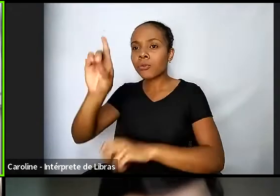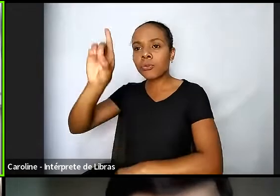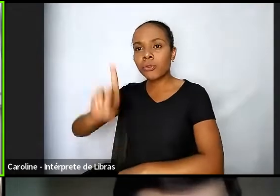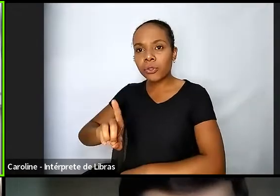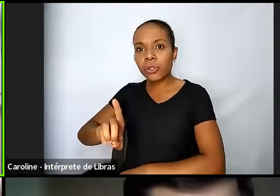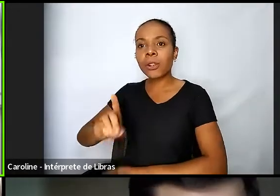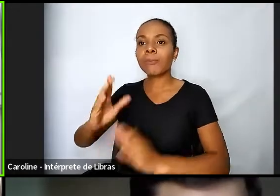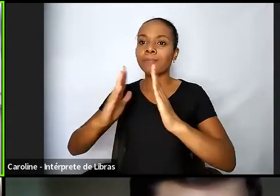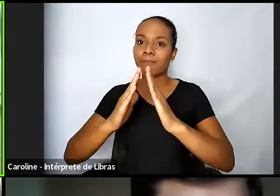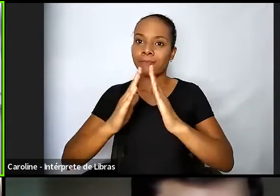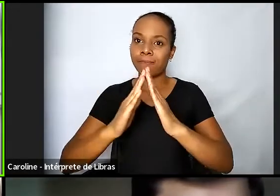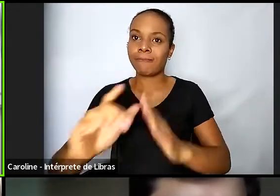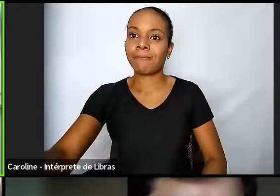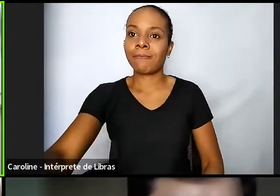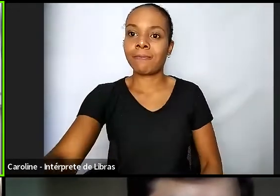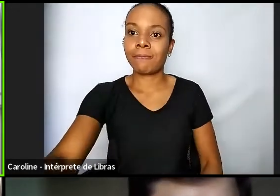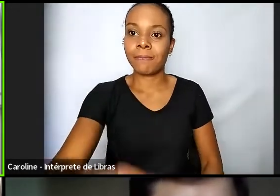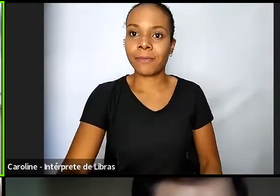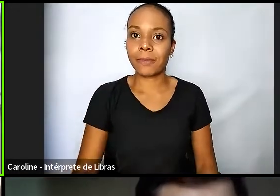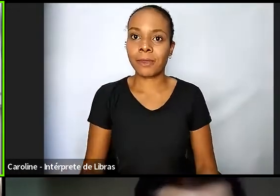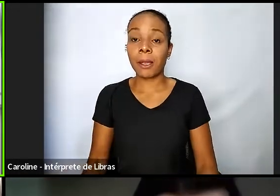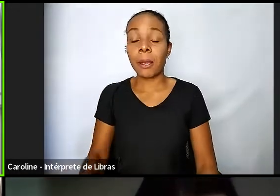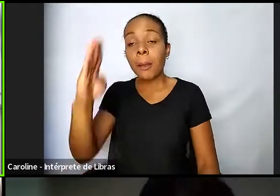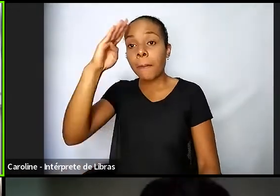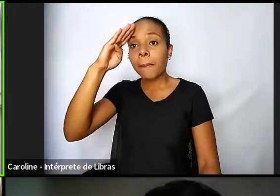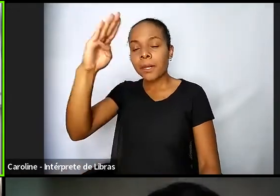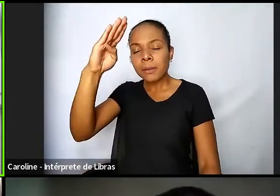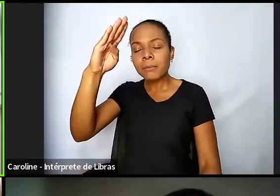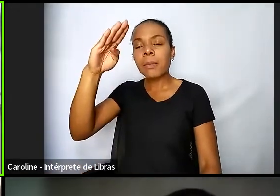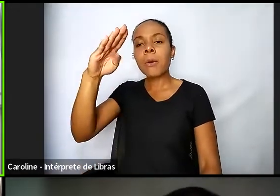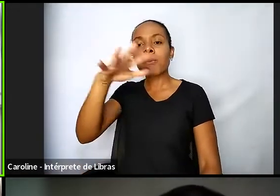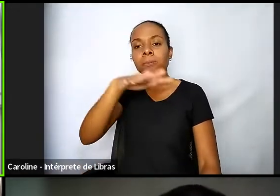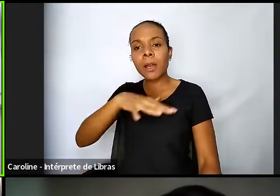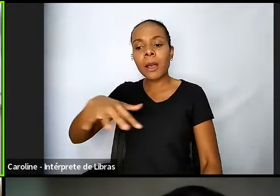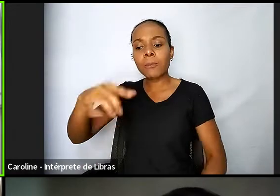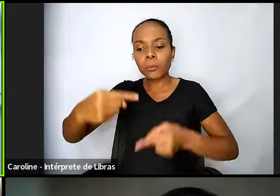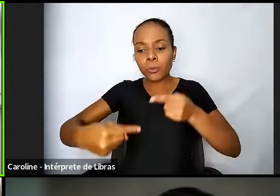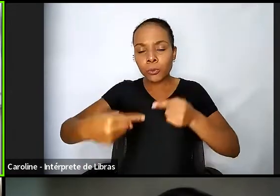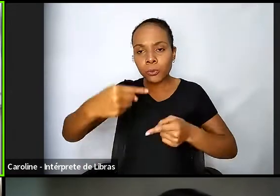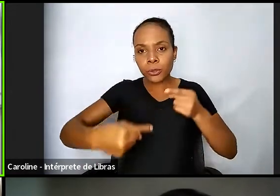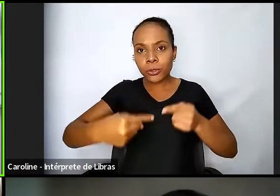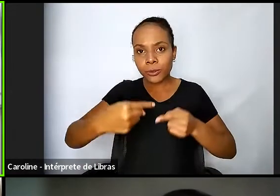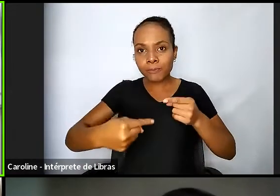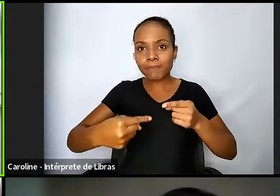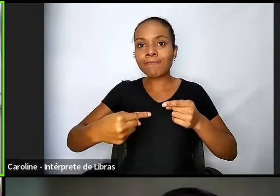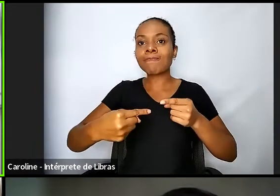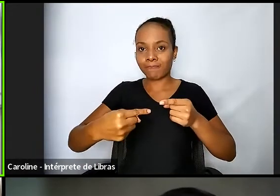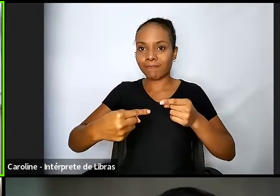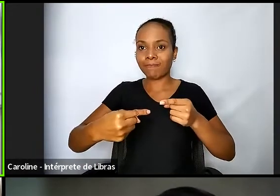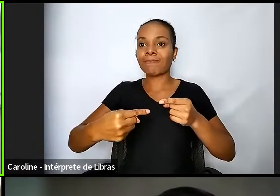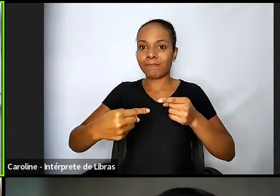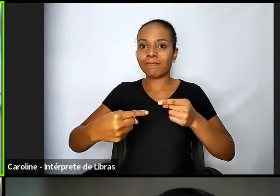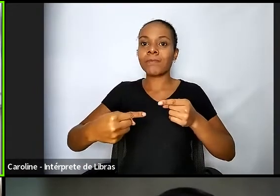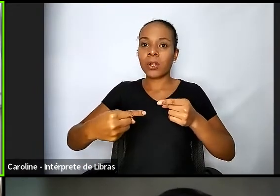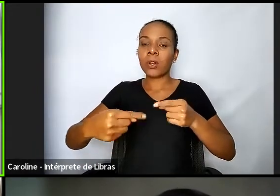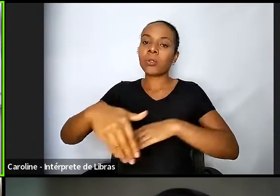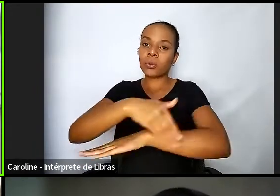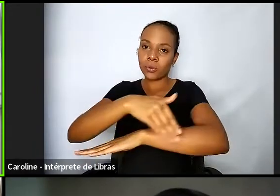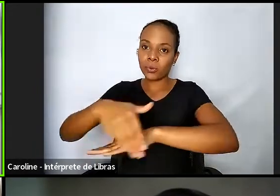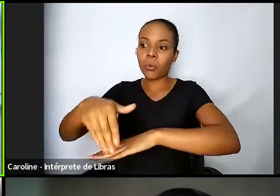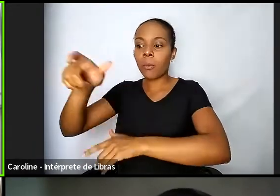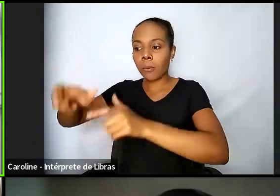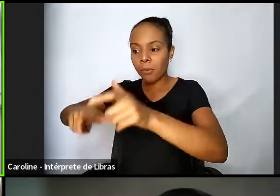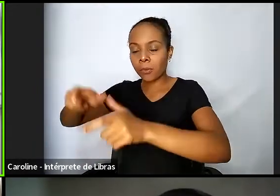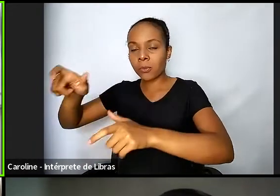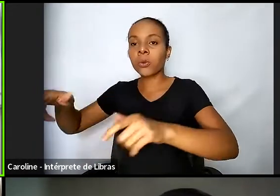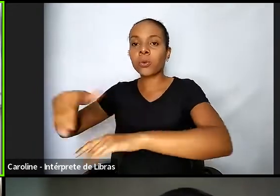da política em situação de rua ele falou sobre isso num podcast sensacional o assunto ele falou junto com